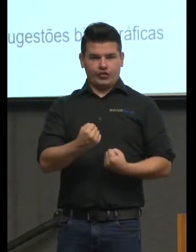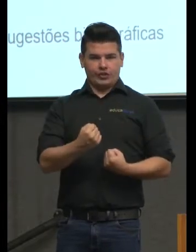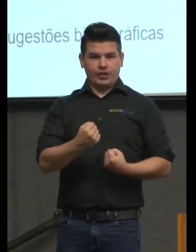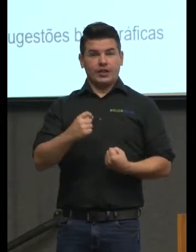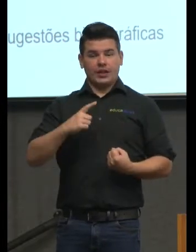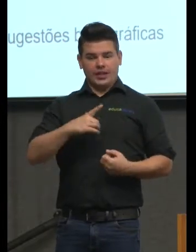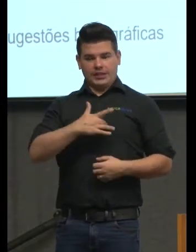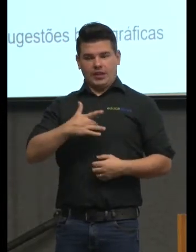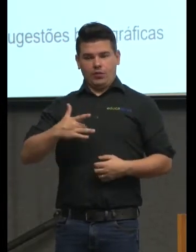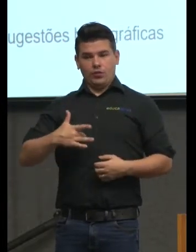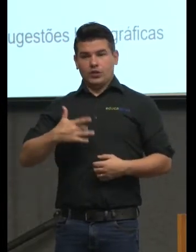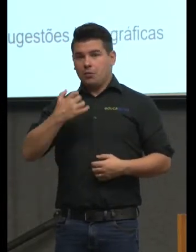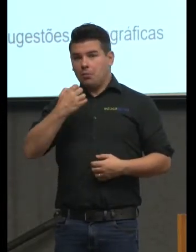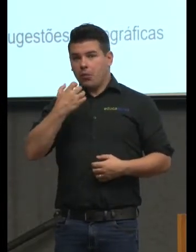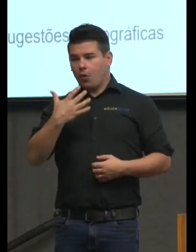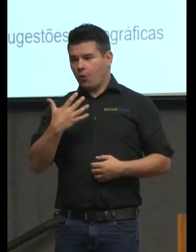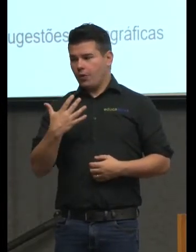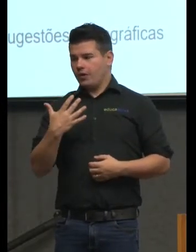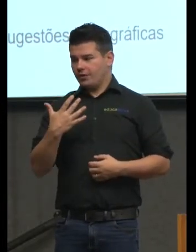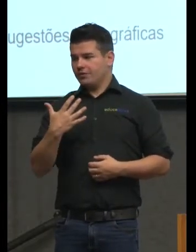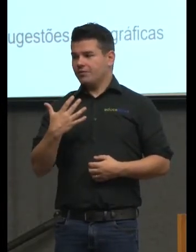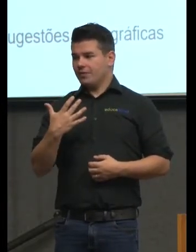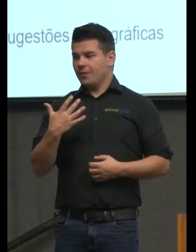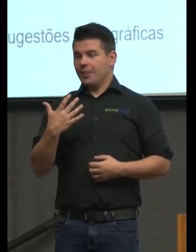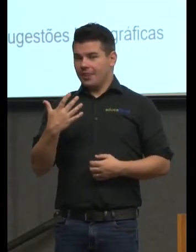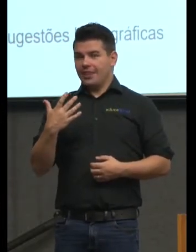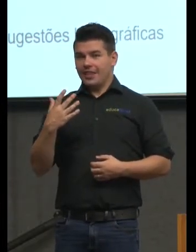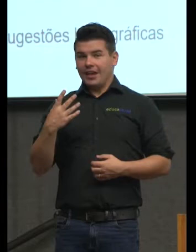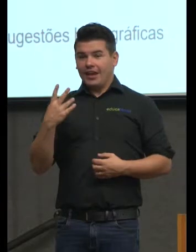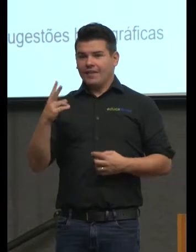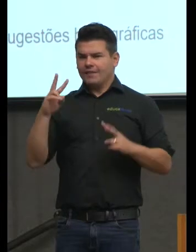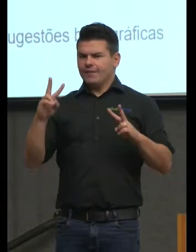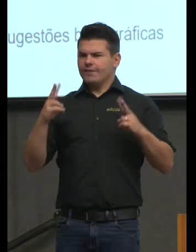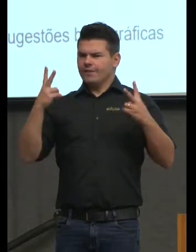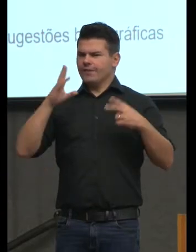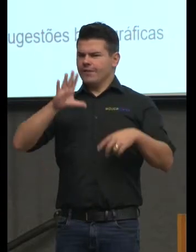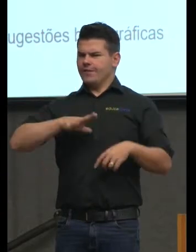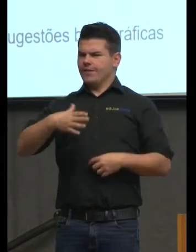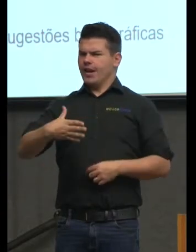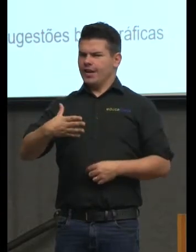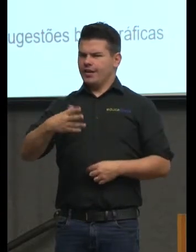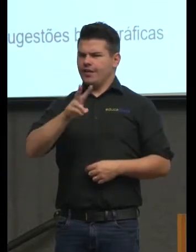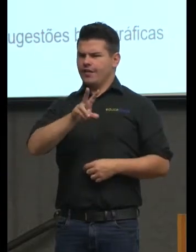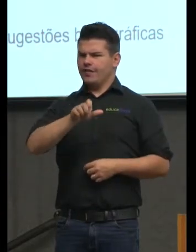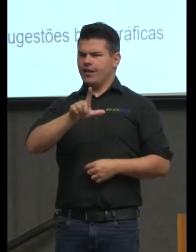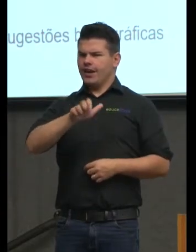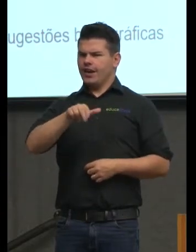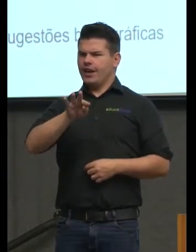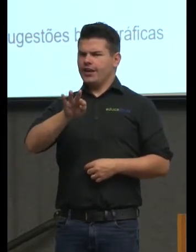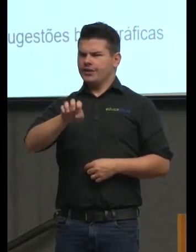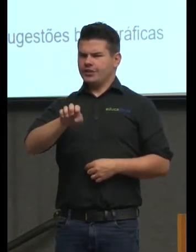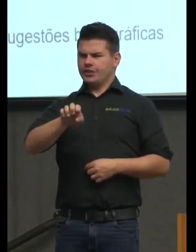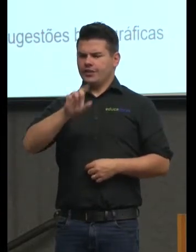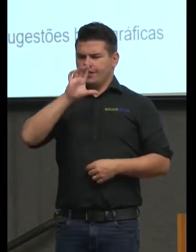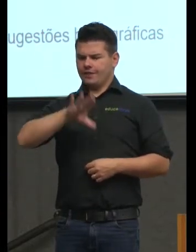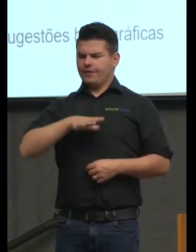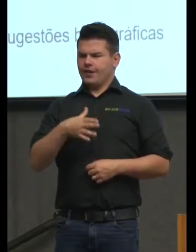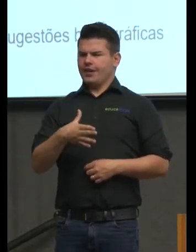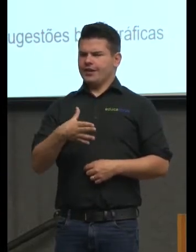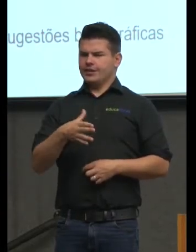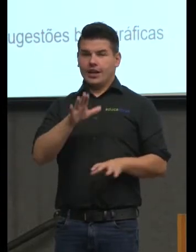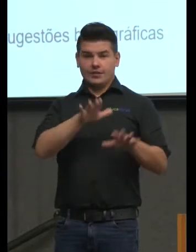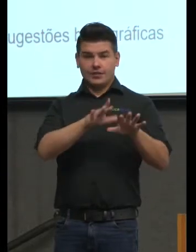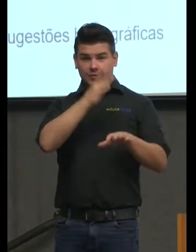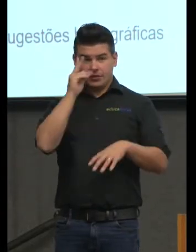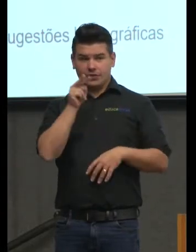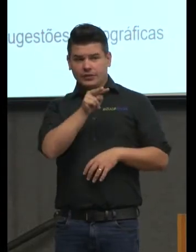saúde boa valente valente exatamente o valente numa situação